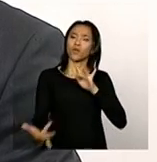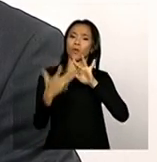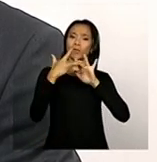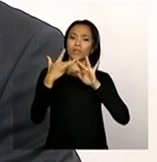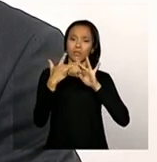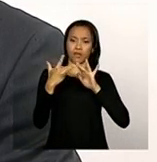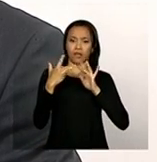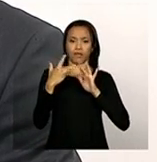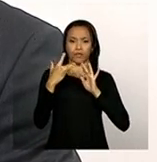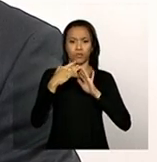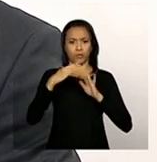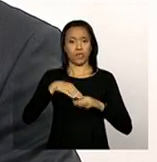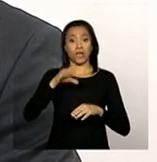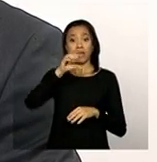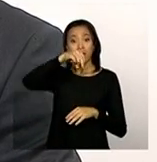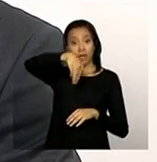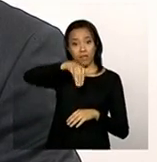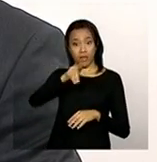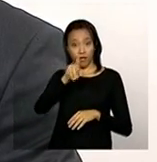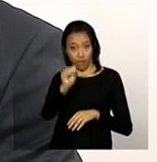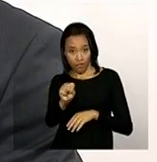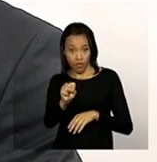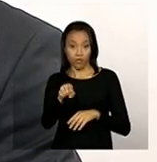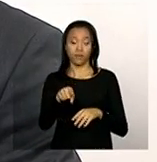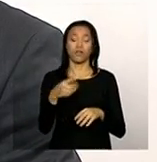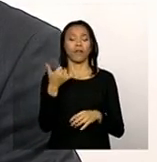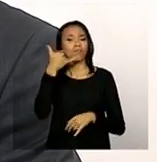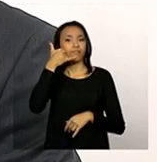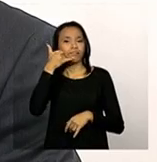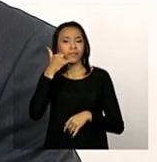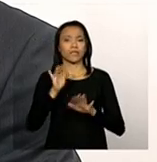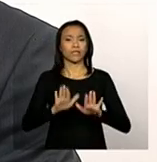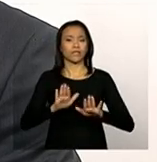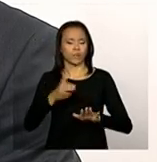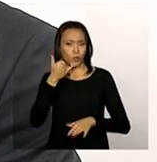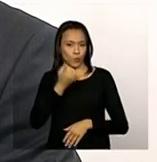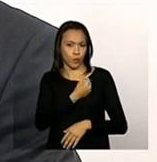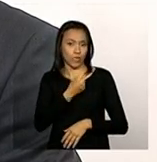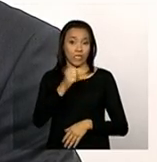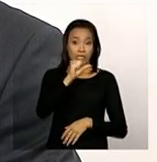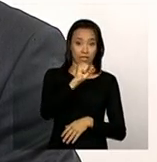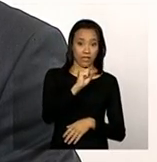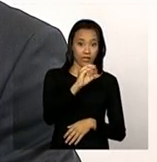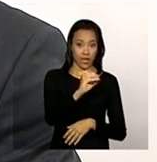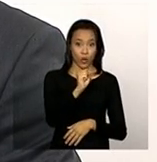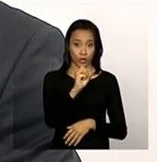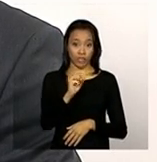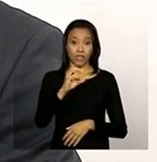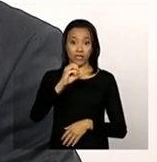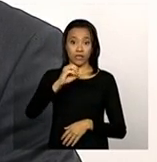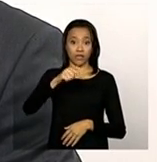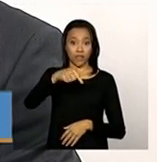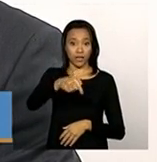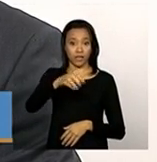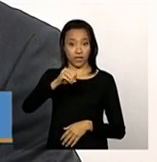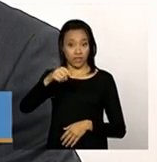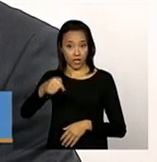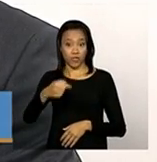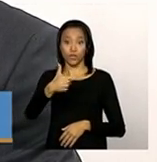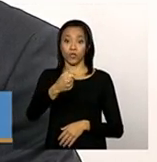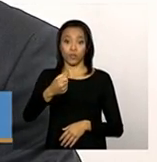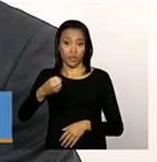do MDS, 0800-707-2003. Então, peraí, 0800-707-2003.